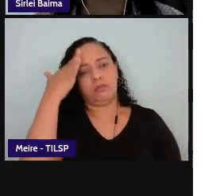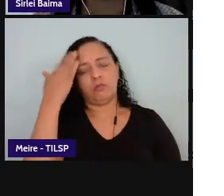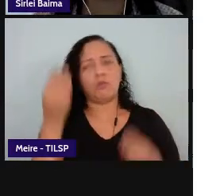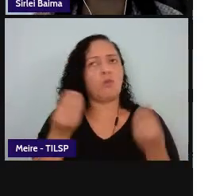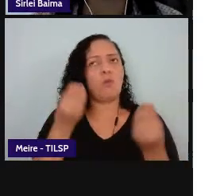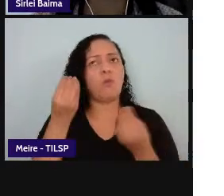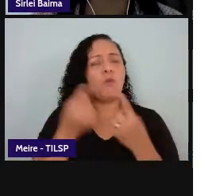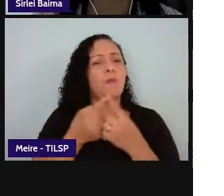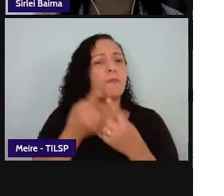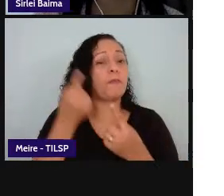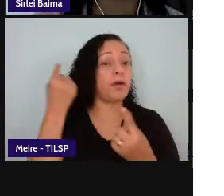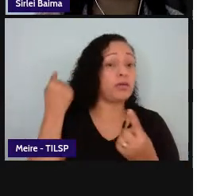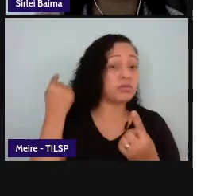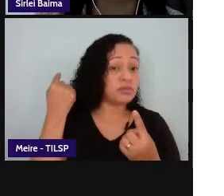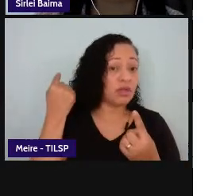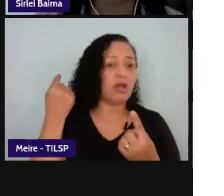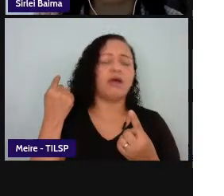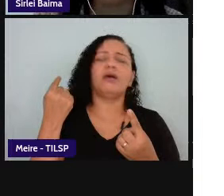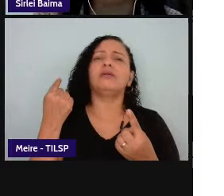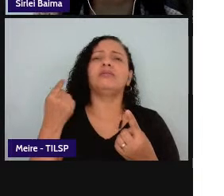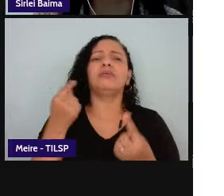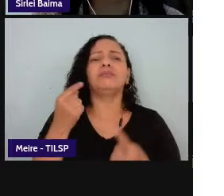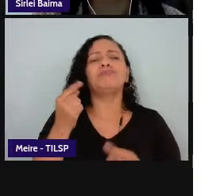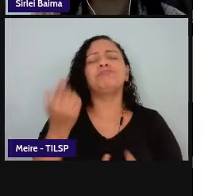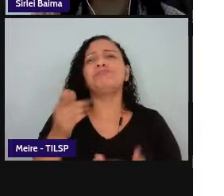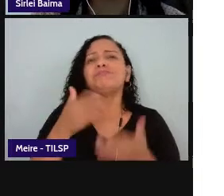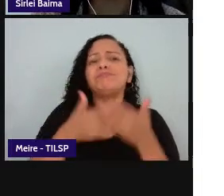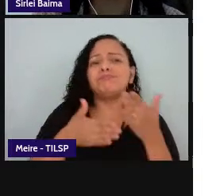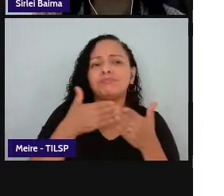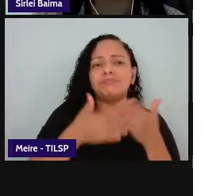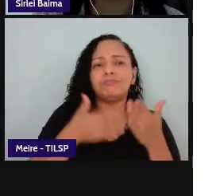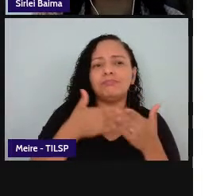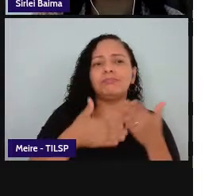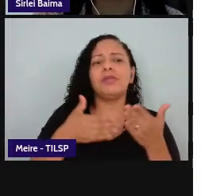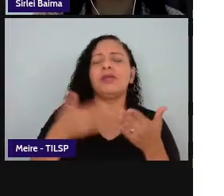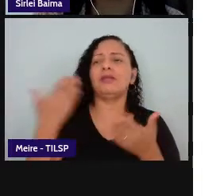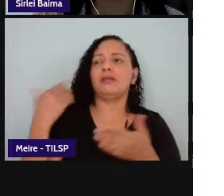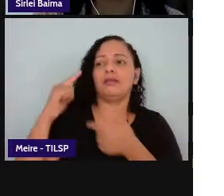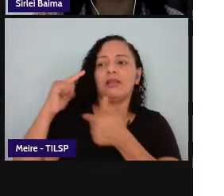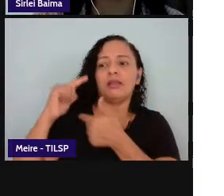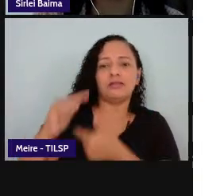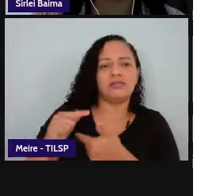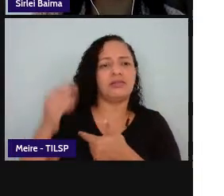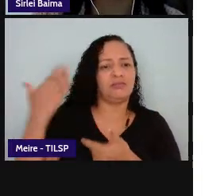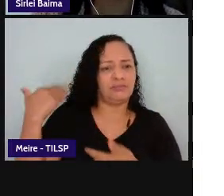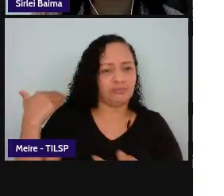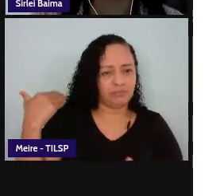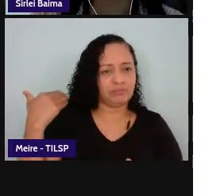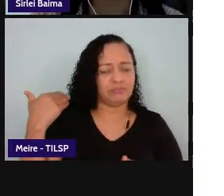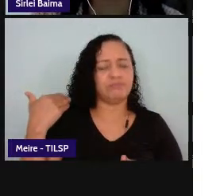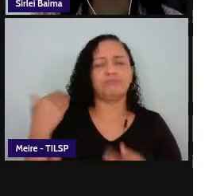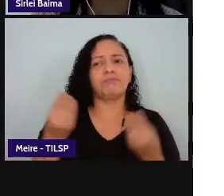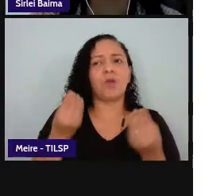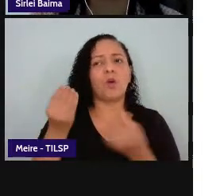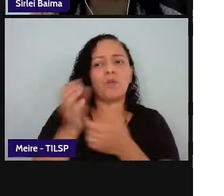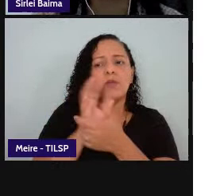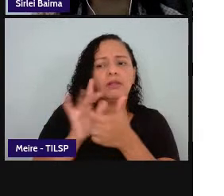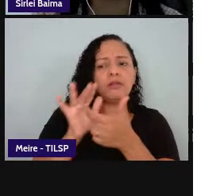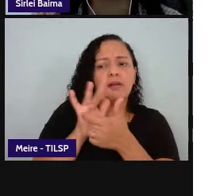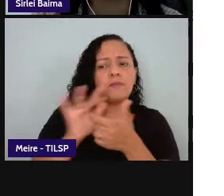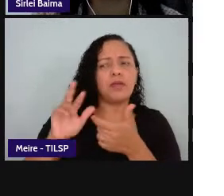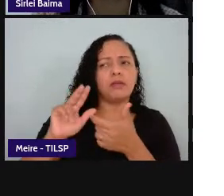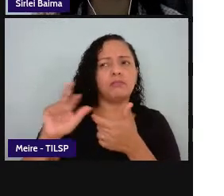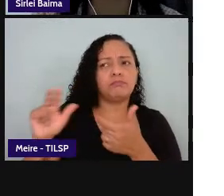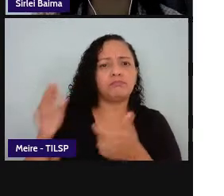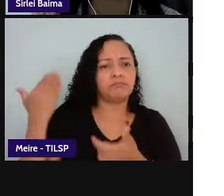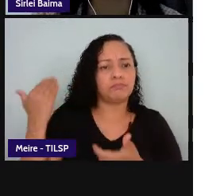passado extremamente restritivas novas tradições de educação para o letramento de maneira a ver o que os alunos precisarão